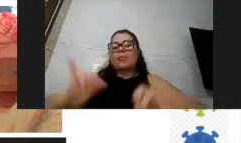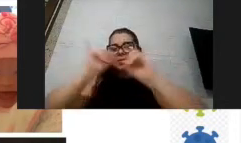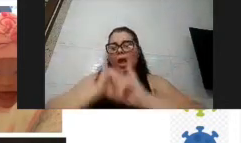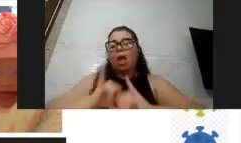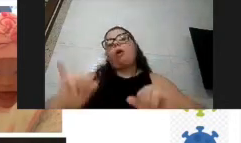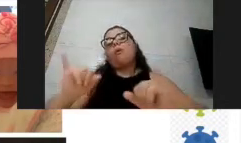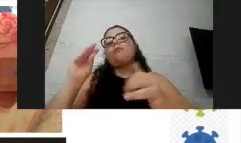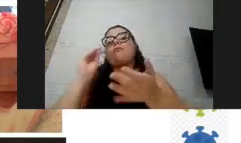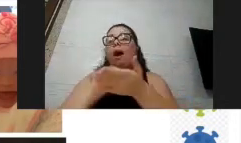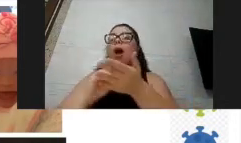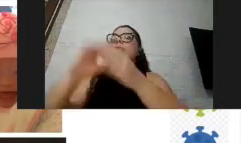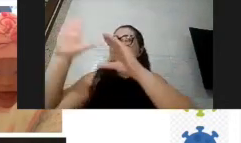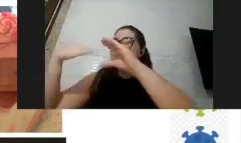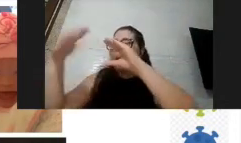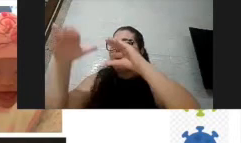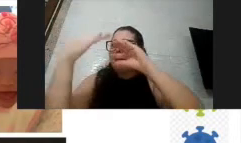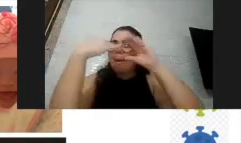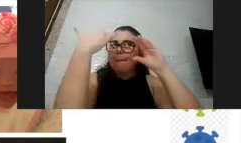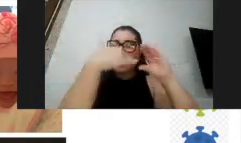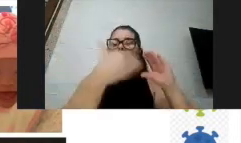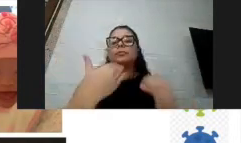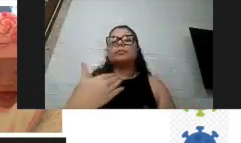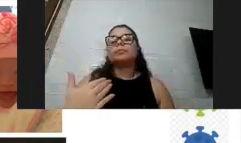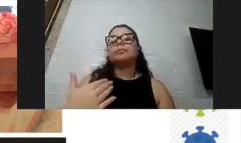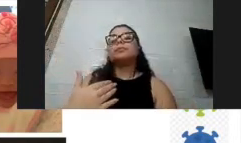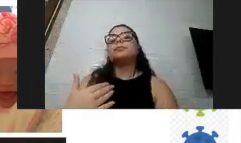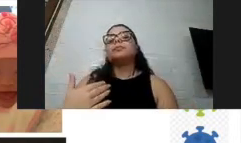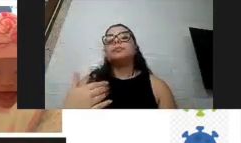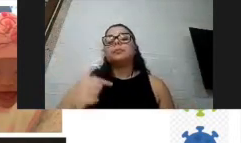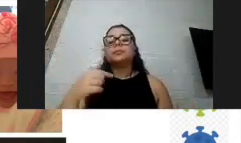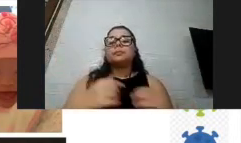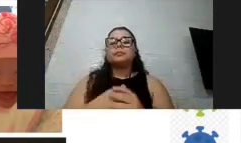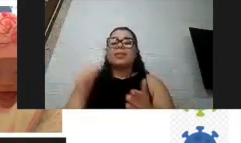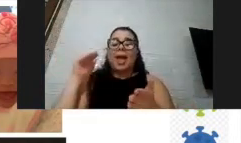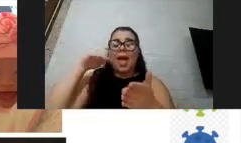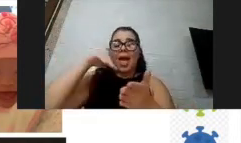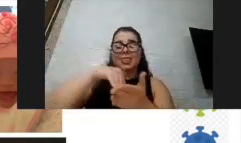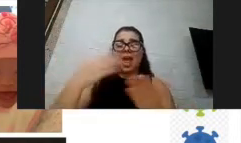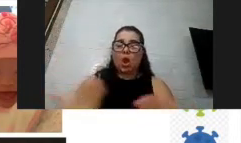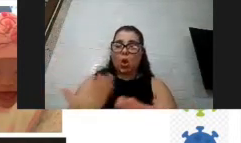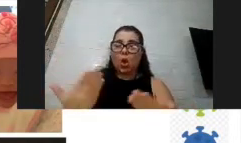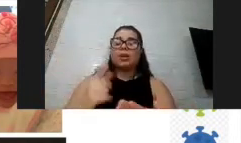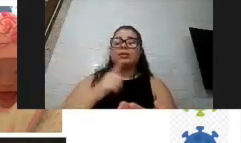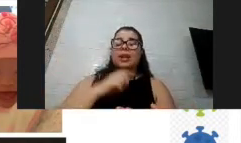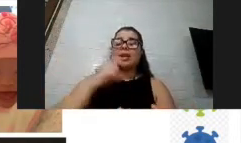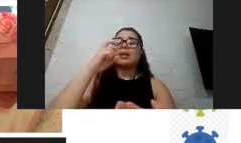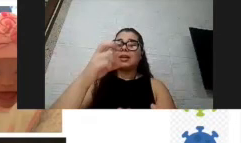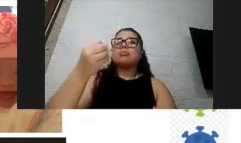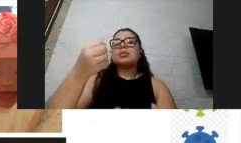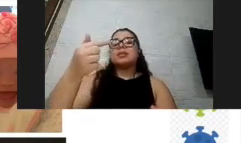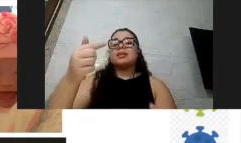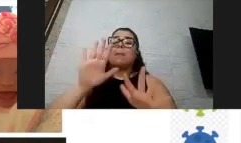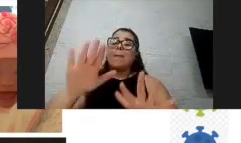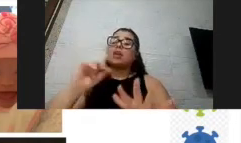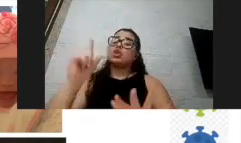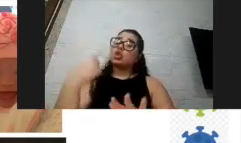nesse resultado preliminar foram 577 questionários respondidos a gente ainda precisa de um número